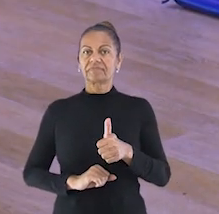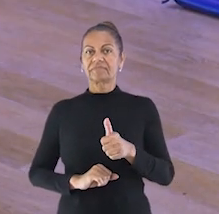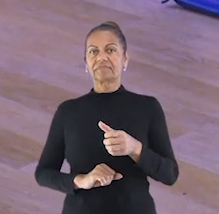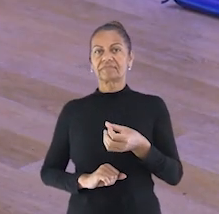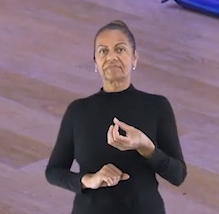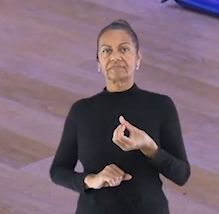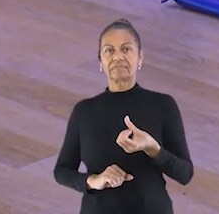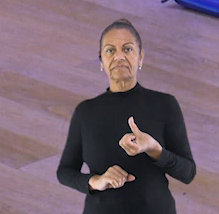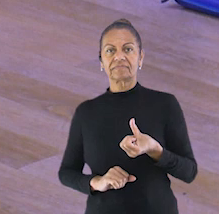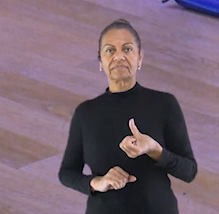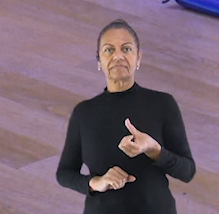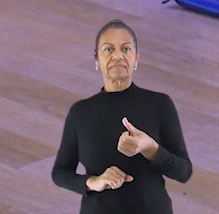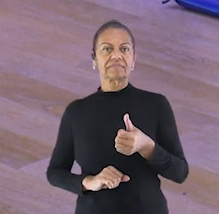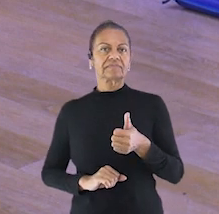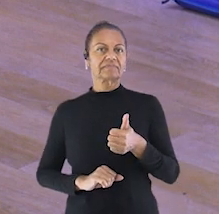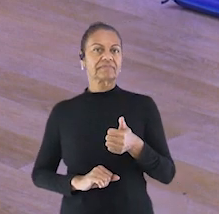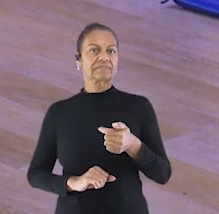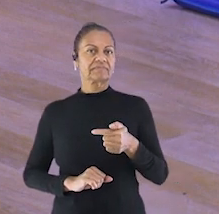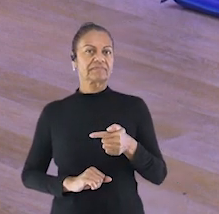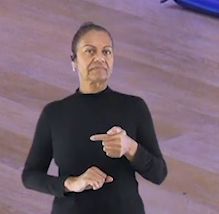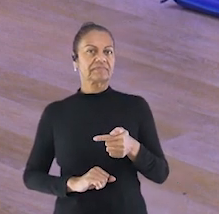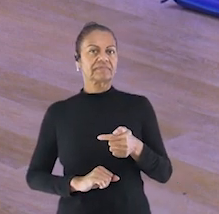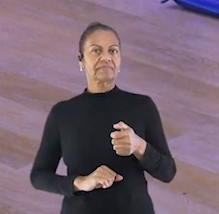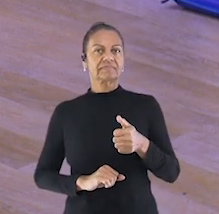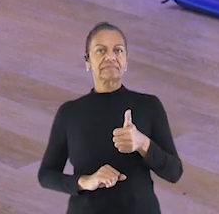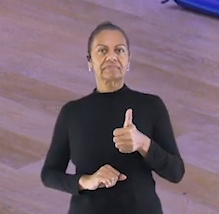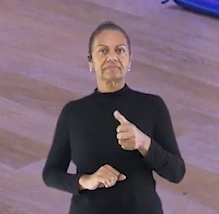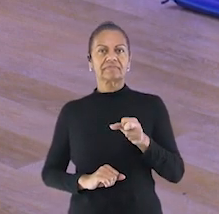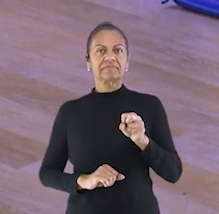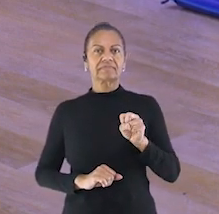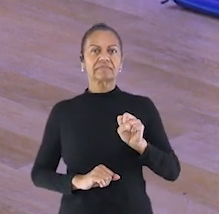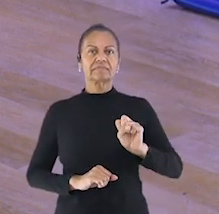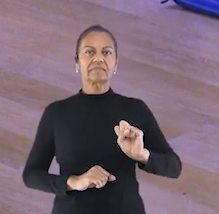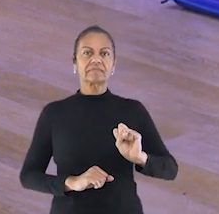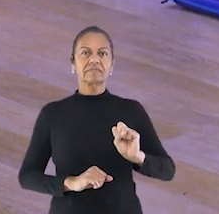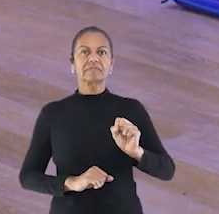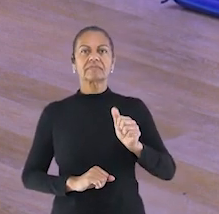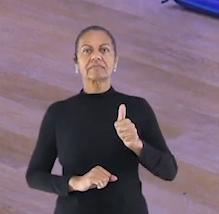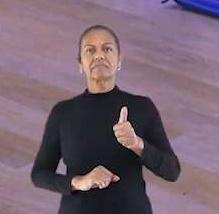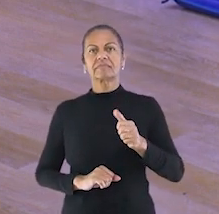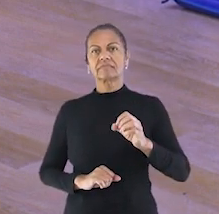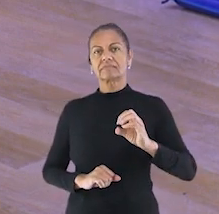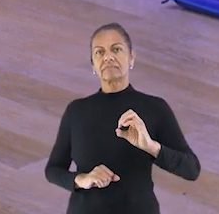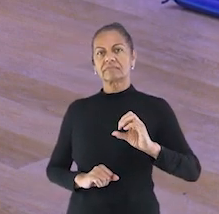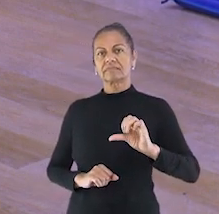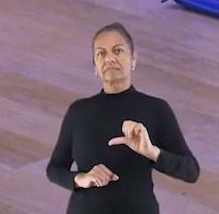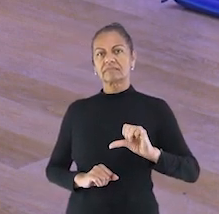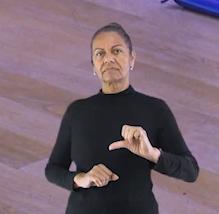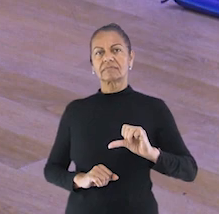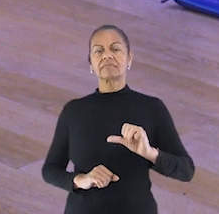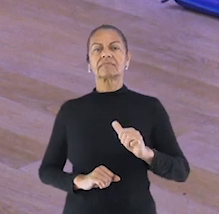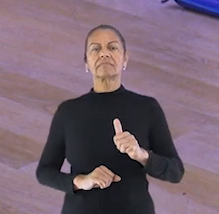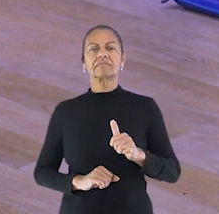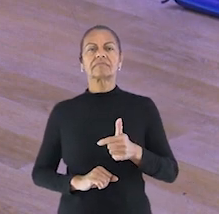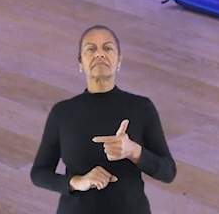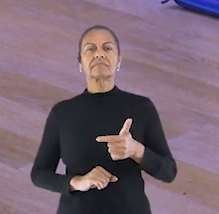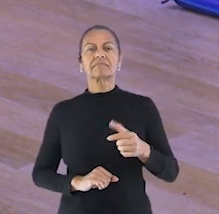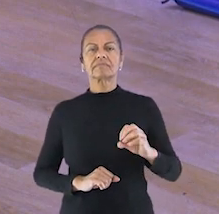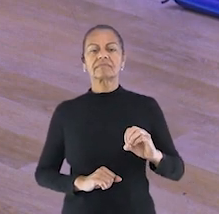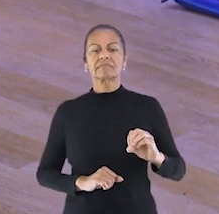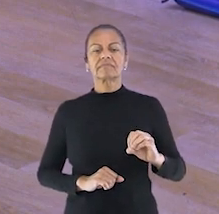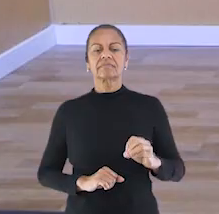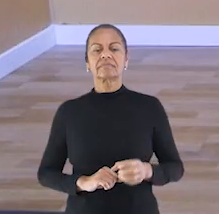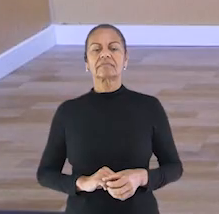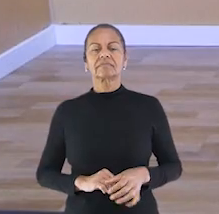Quinze. Dezesseis. Dezessete. Dezoito. Dezenove.